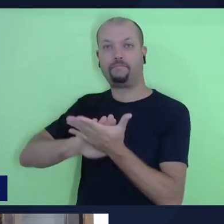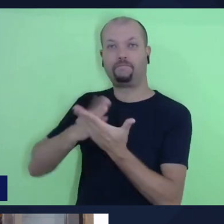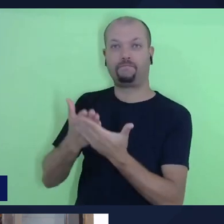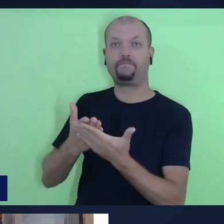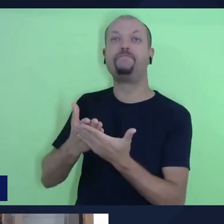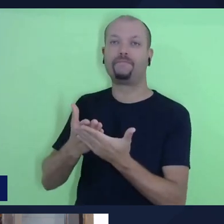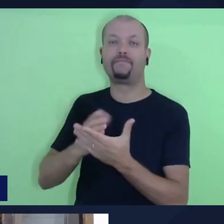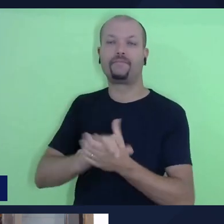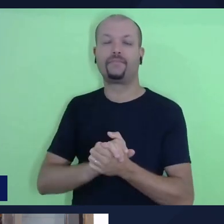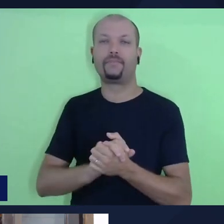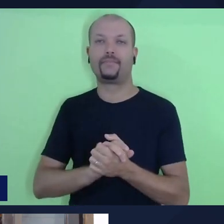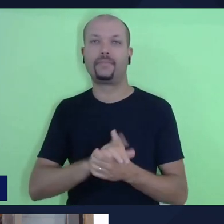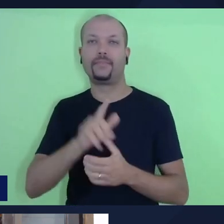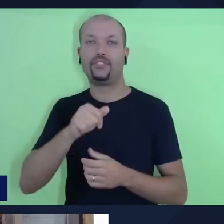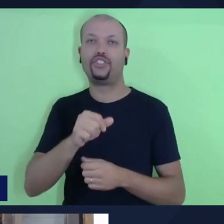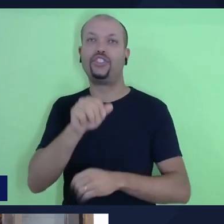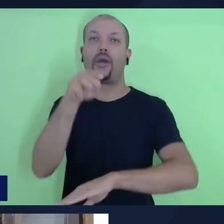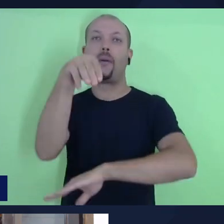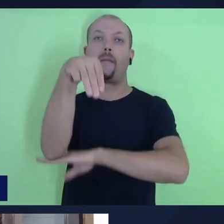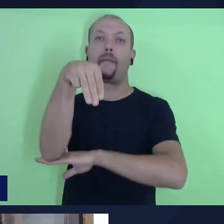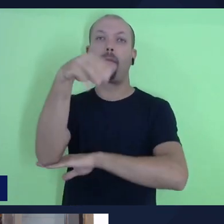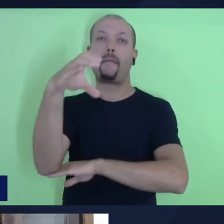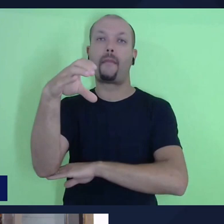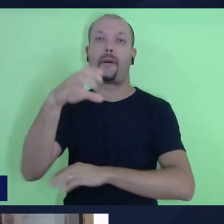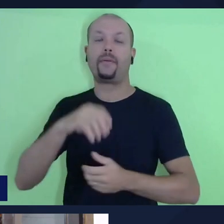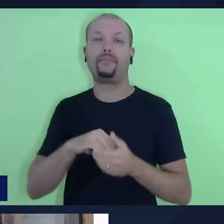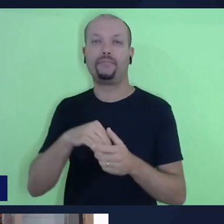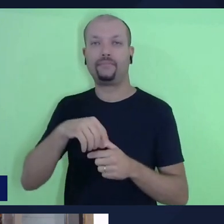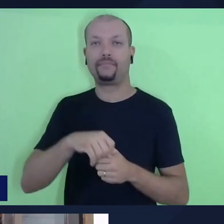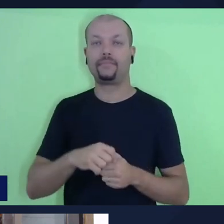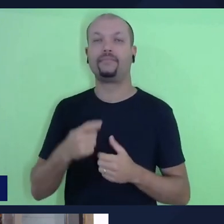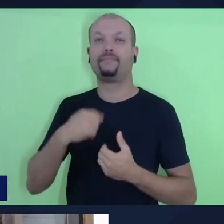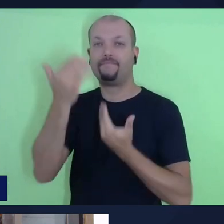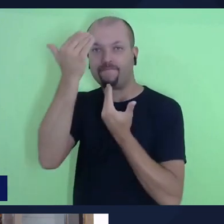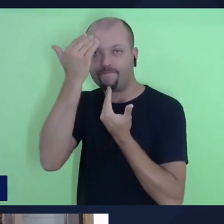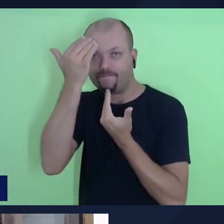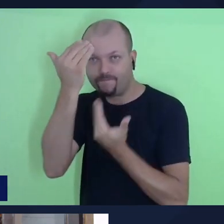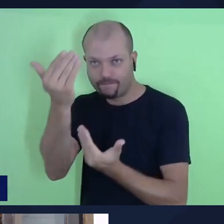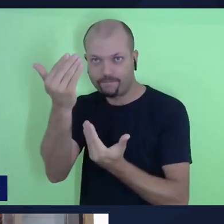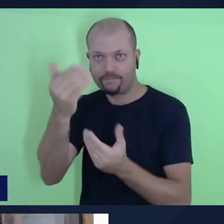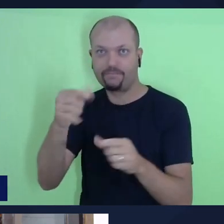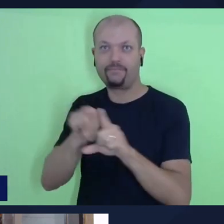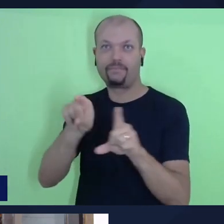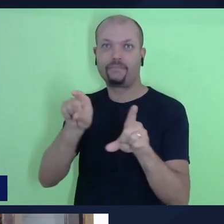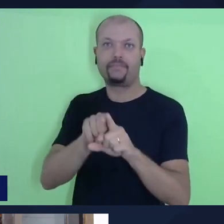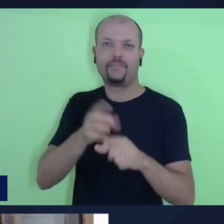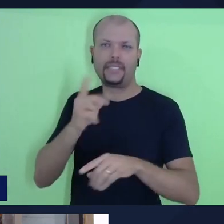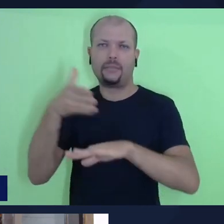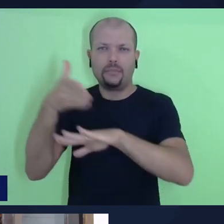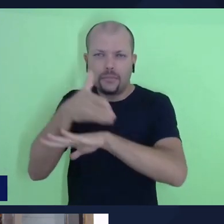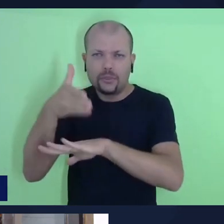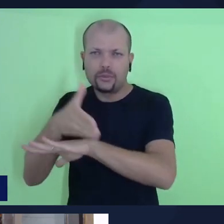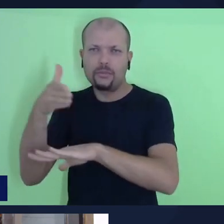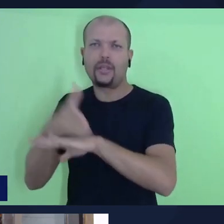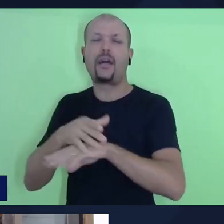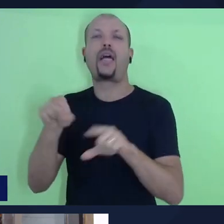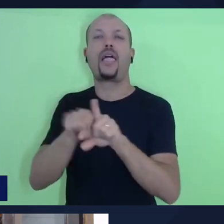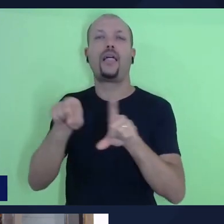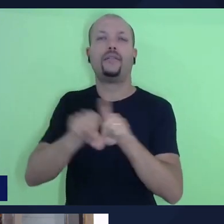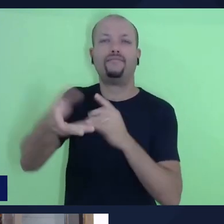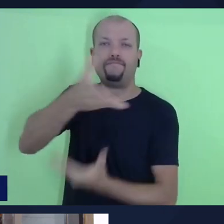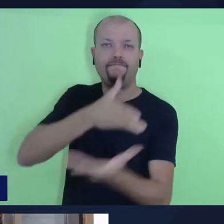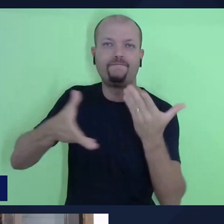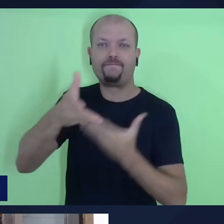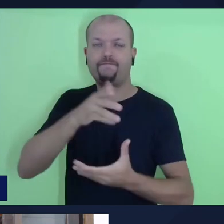diretamente de Mogi das Cruzes, a quem eu agradeço muito, que está sempre conosco aqui, este programa é uma